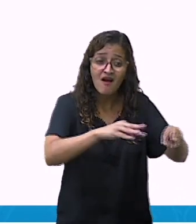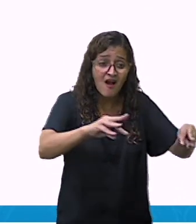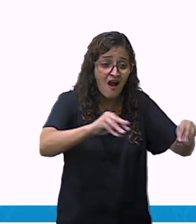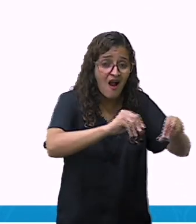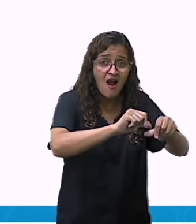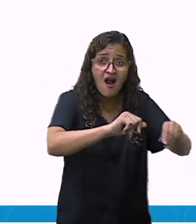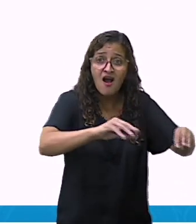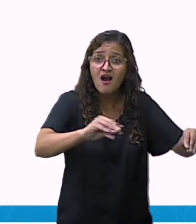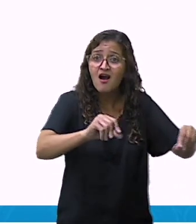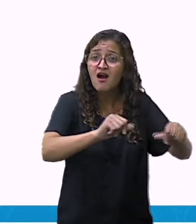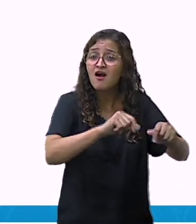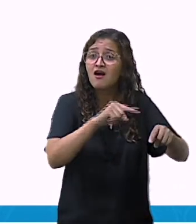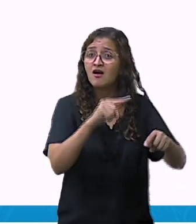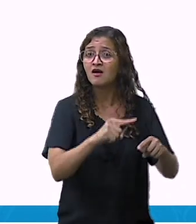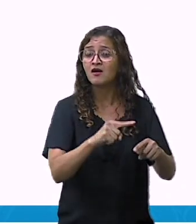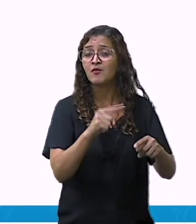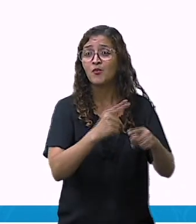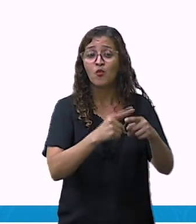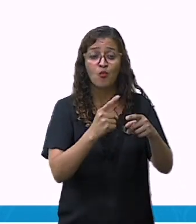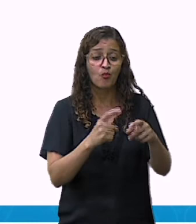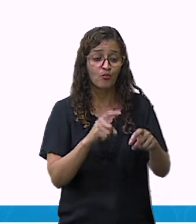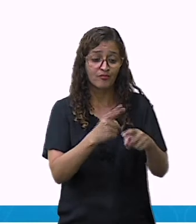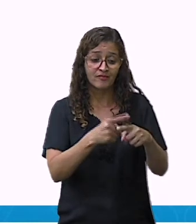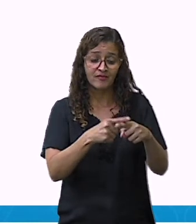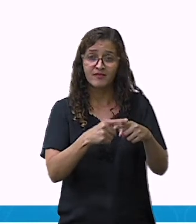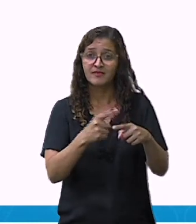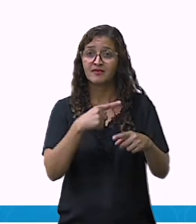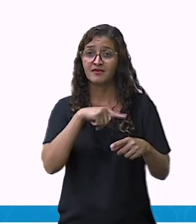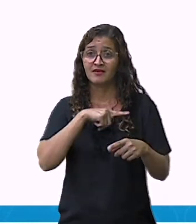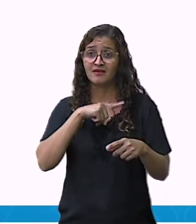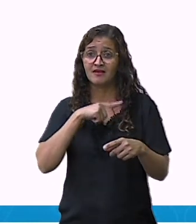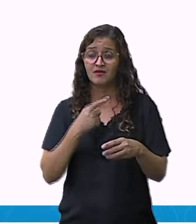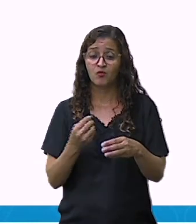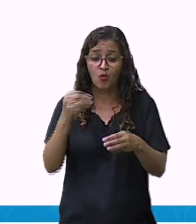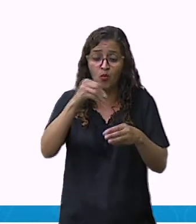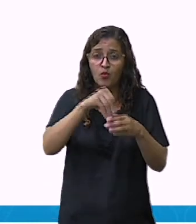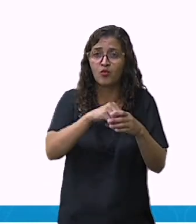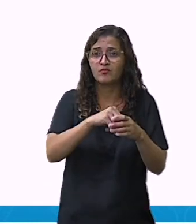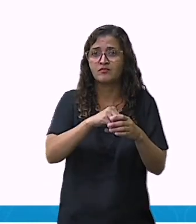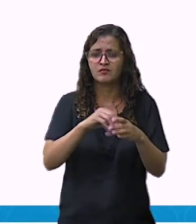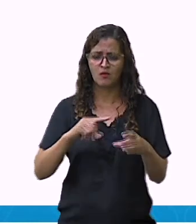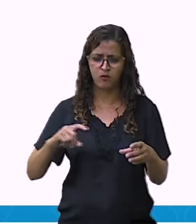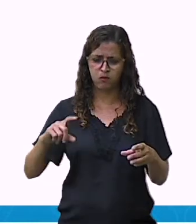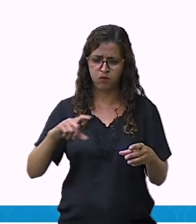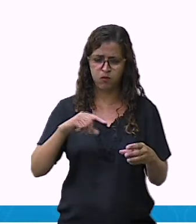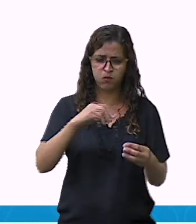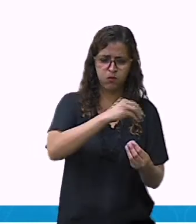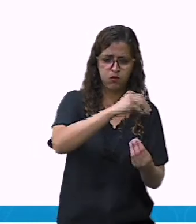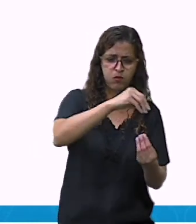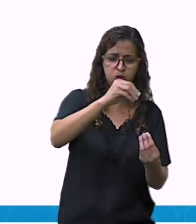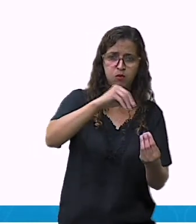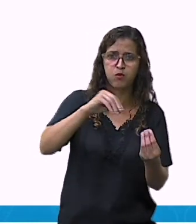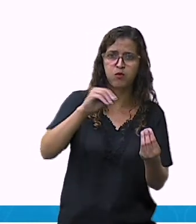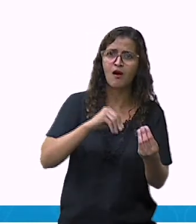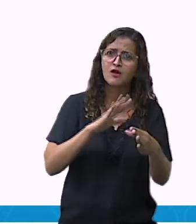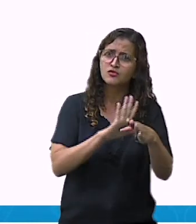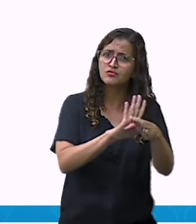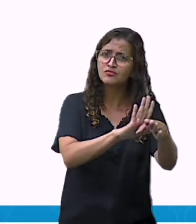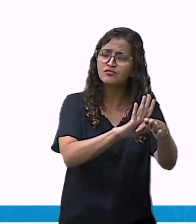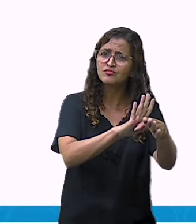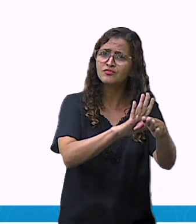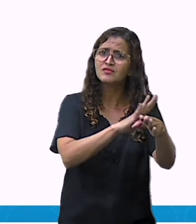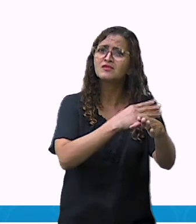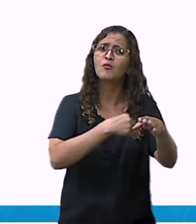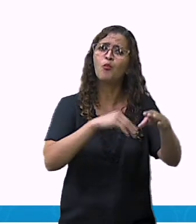para o plantio. Porque ela está o quê? Vitaminada. E os fungos também ajudam onde? Na